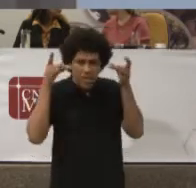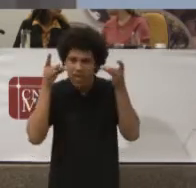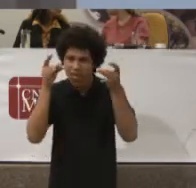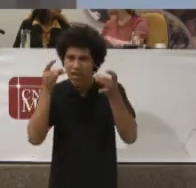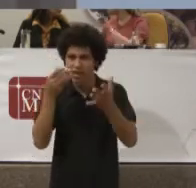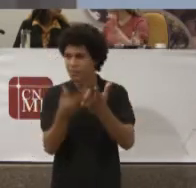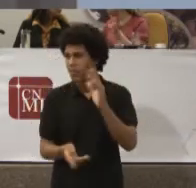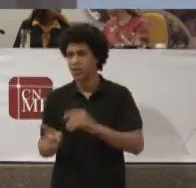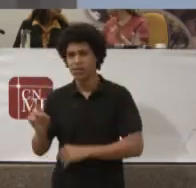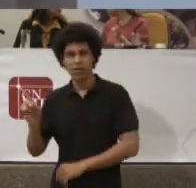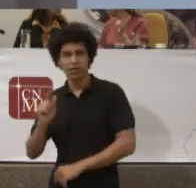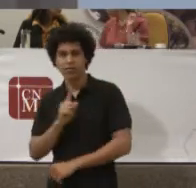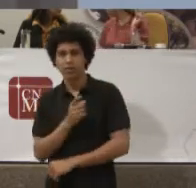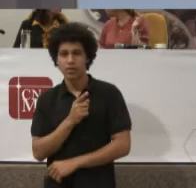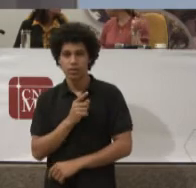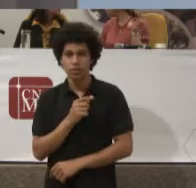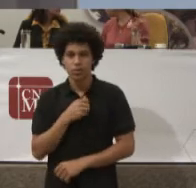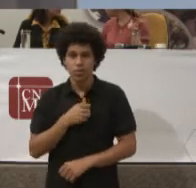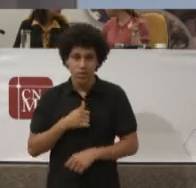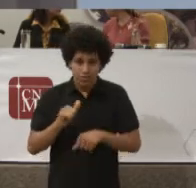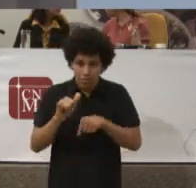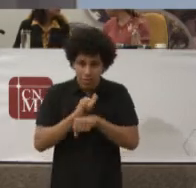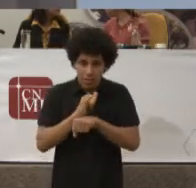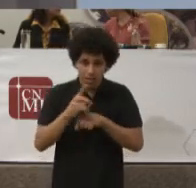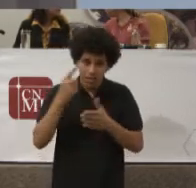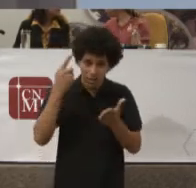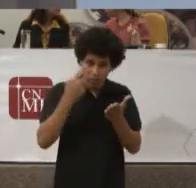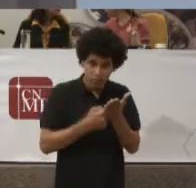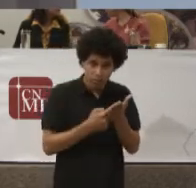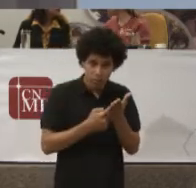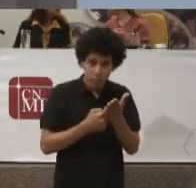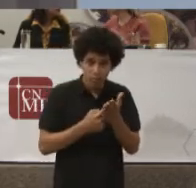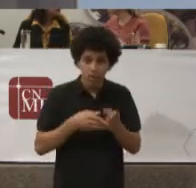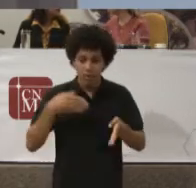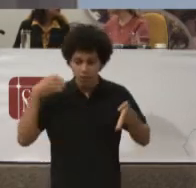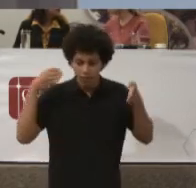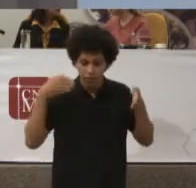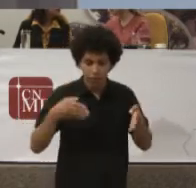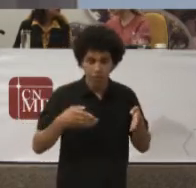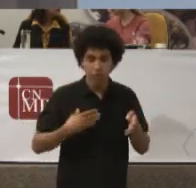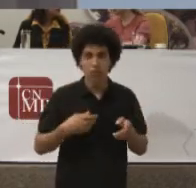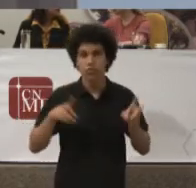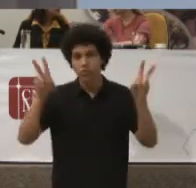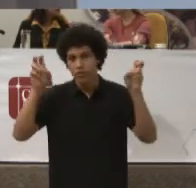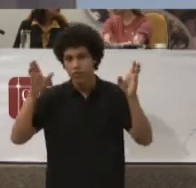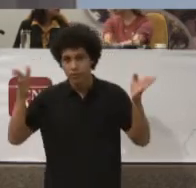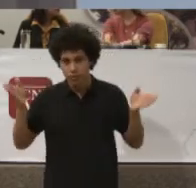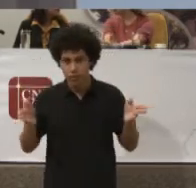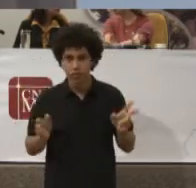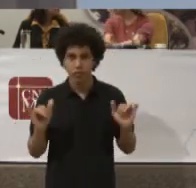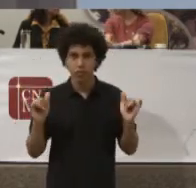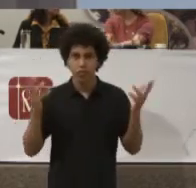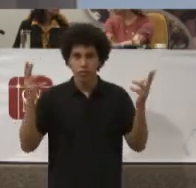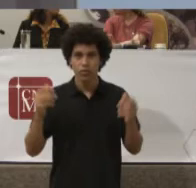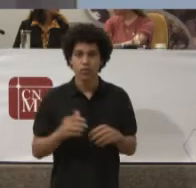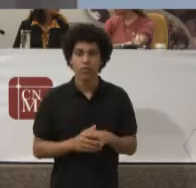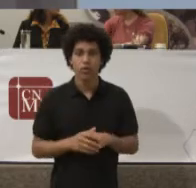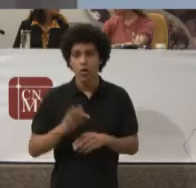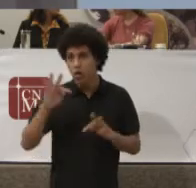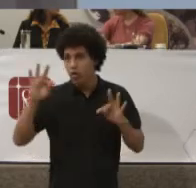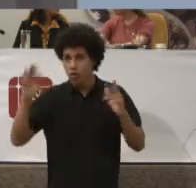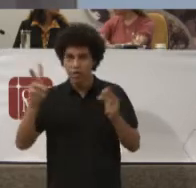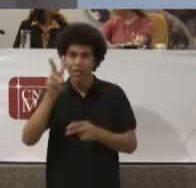E execução Desse evento Que já começa Com as inscrições Esgotadas As vagas foram Todas